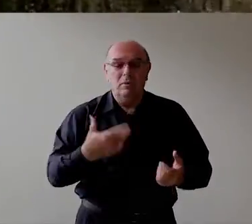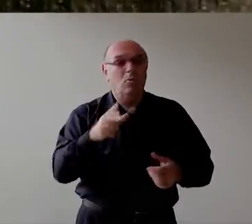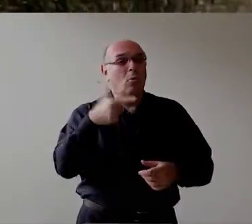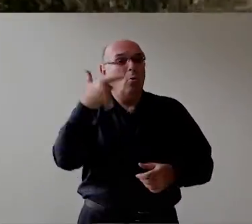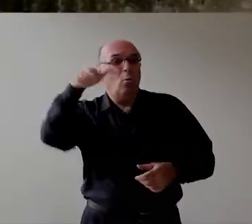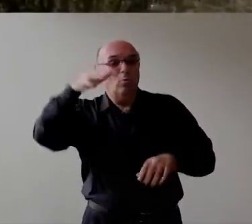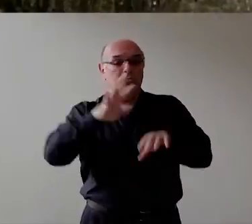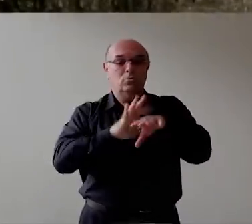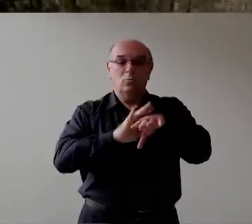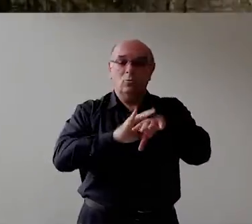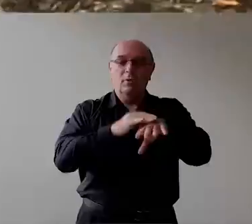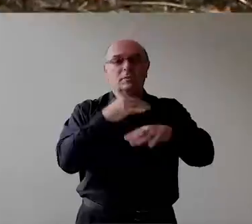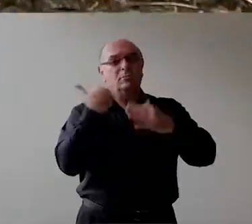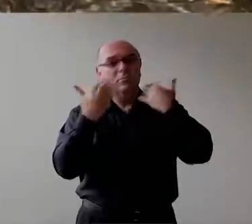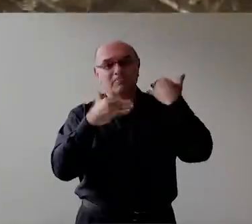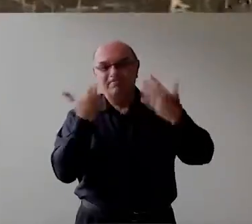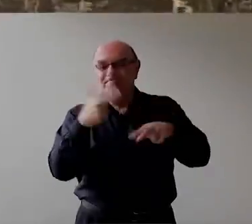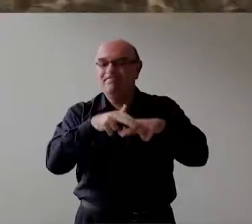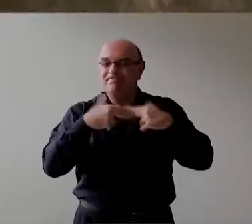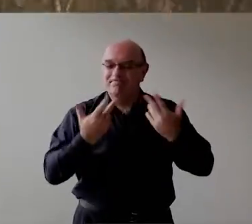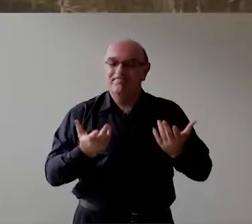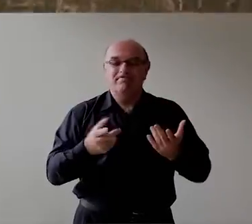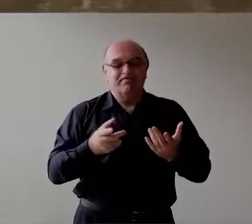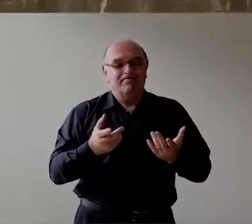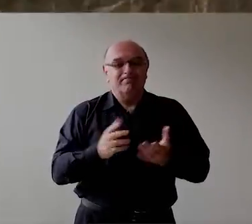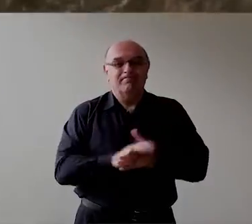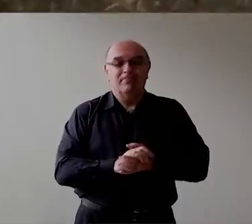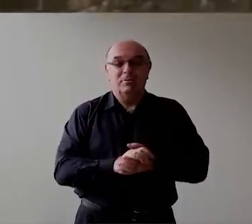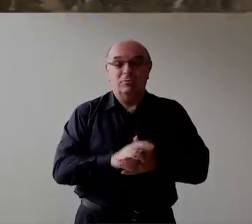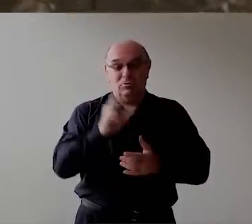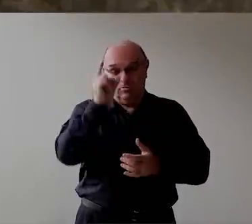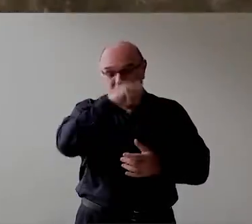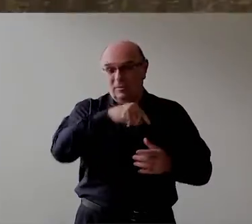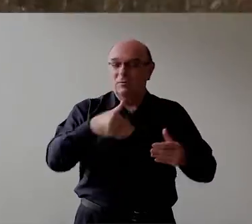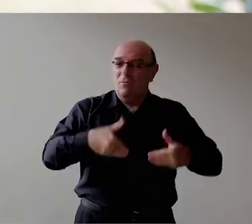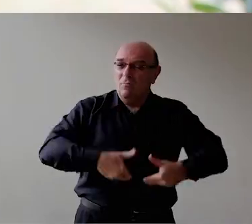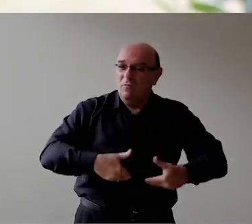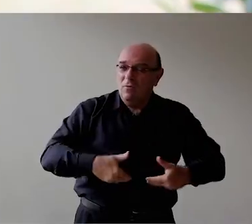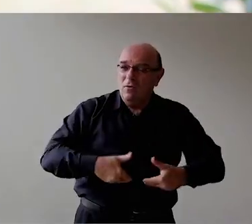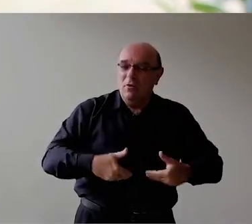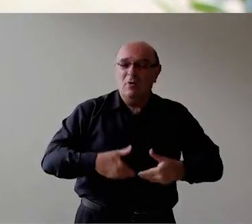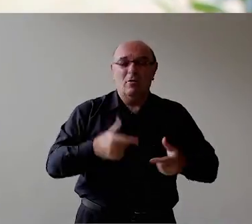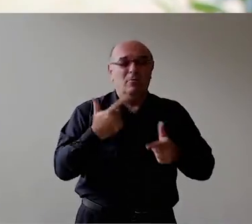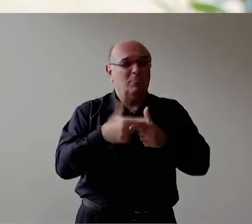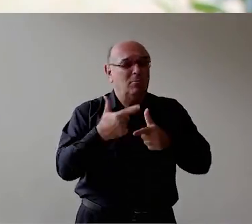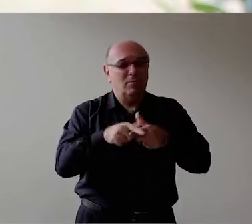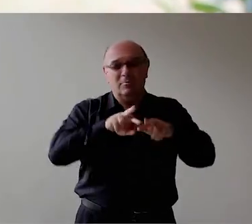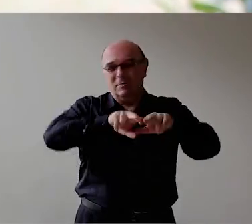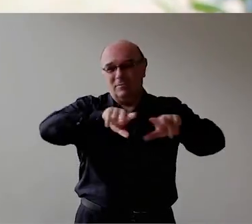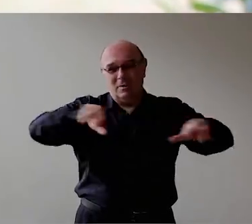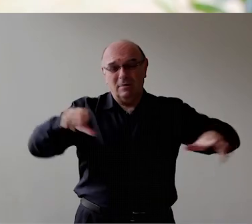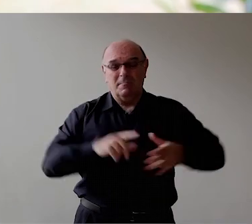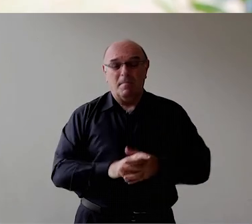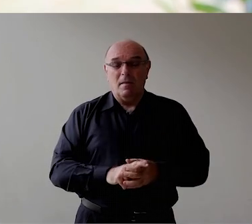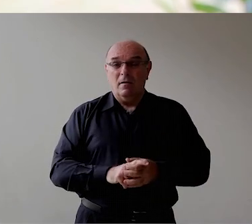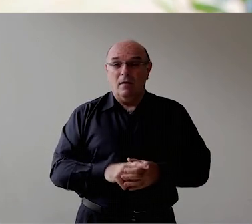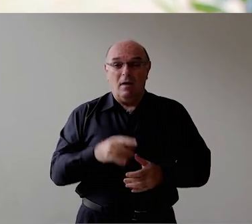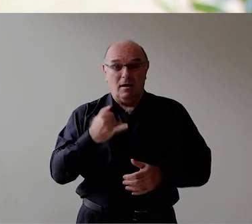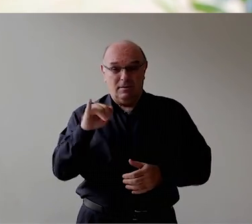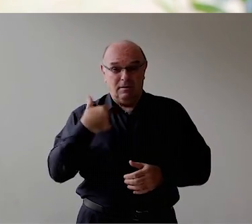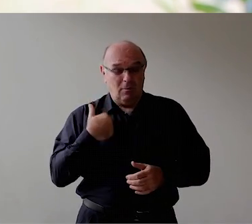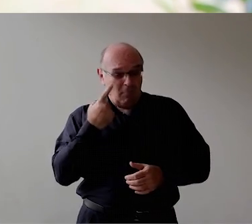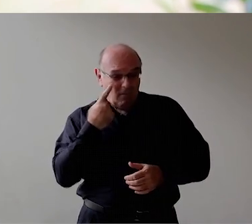Morreram De doenças Específicas Por aquele ato E essa